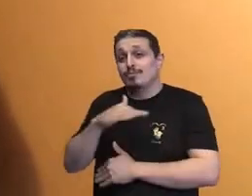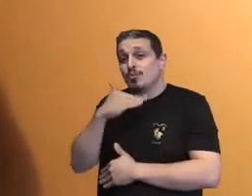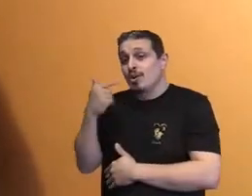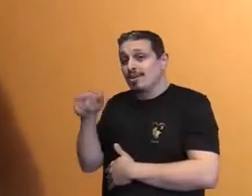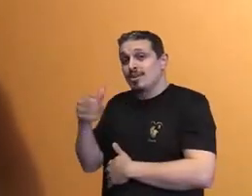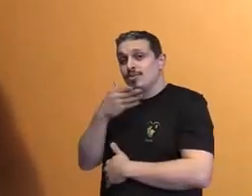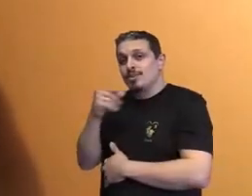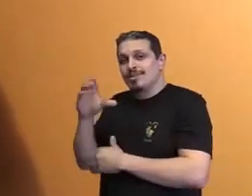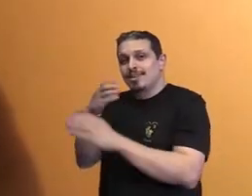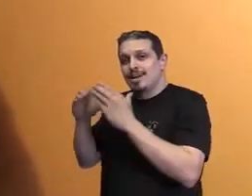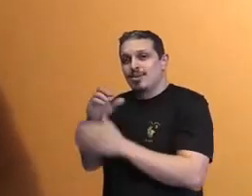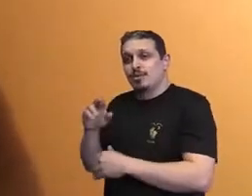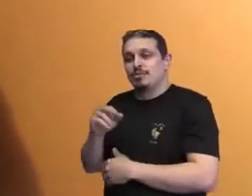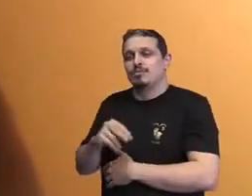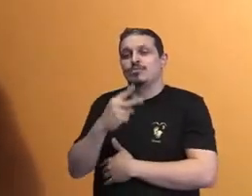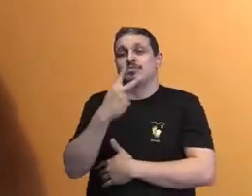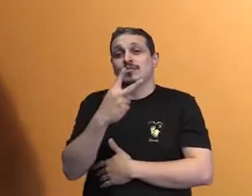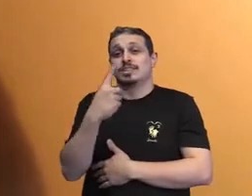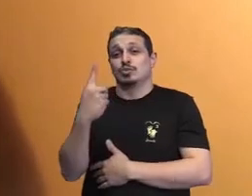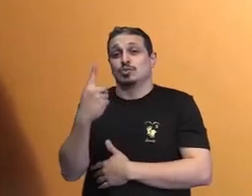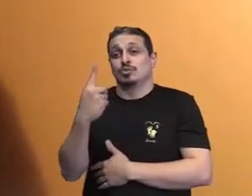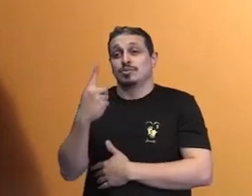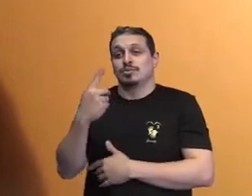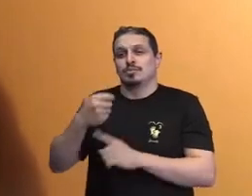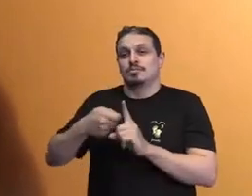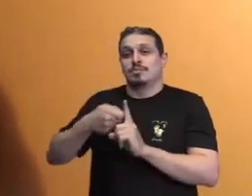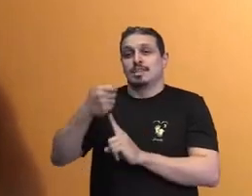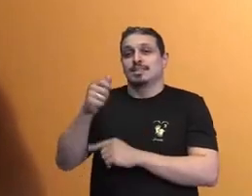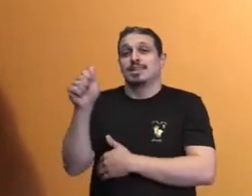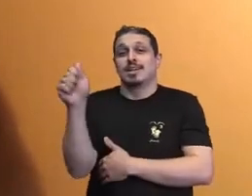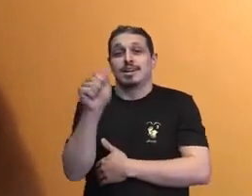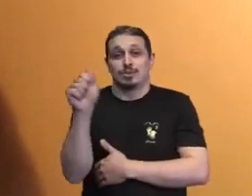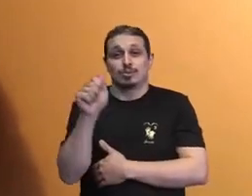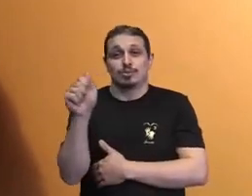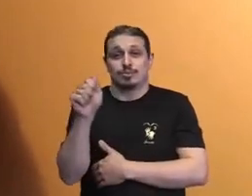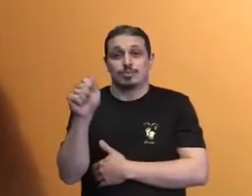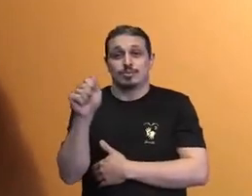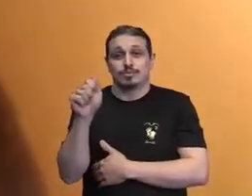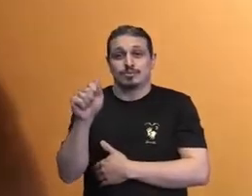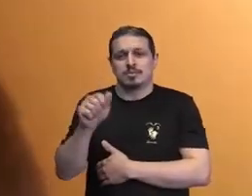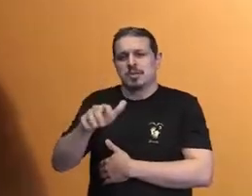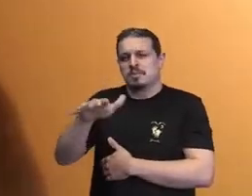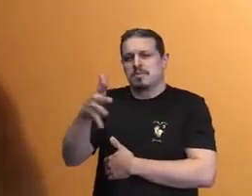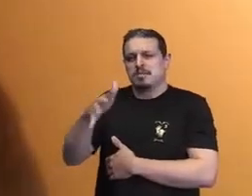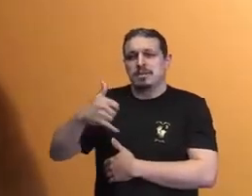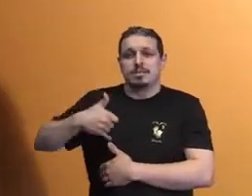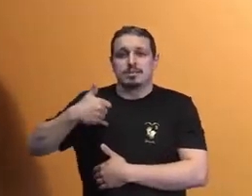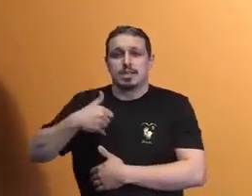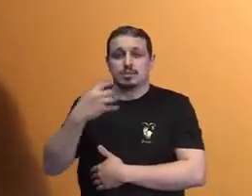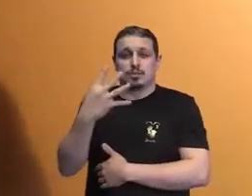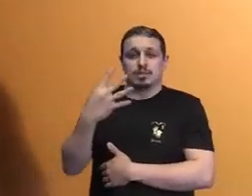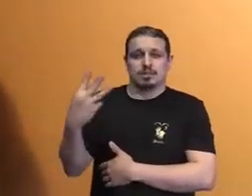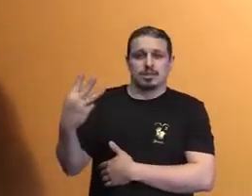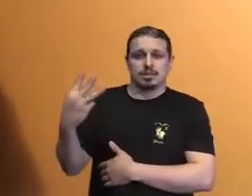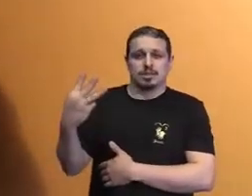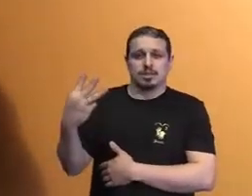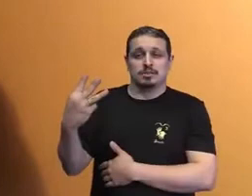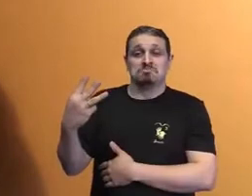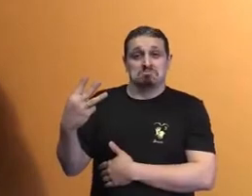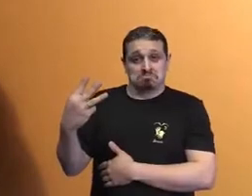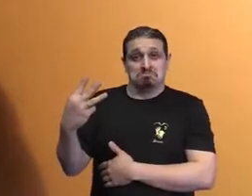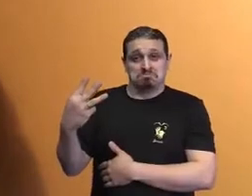de 1989, aos 44 anos de idade, 21 de agosto de